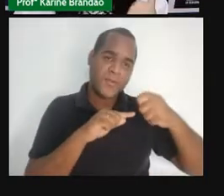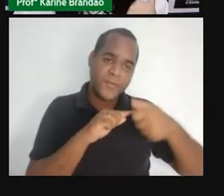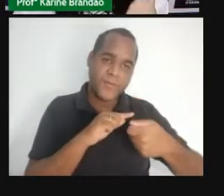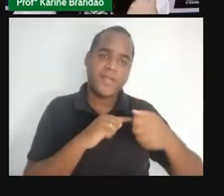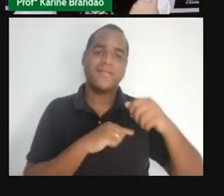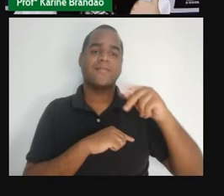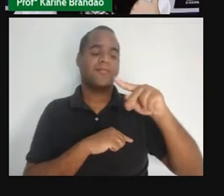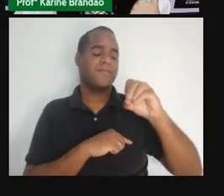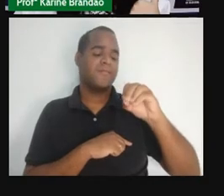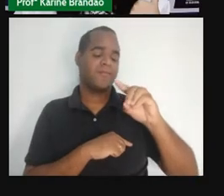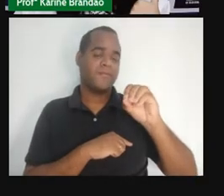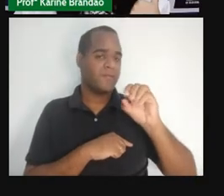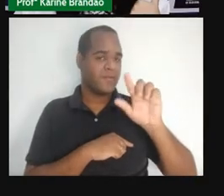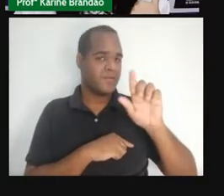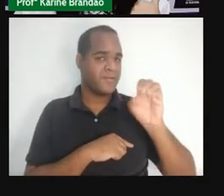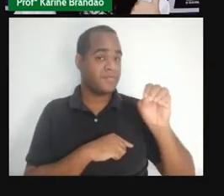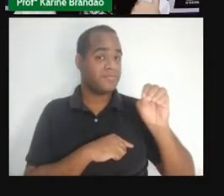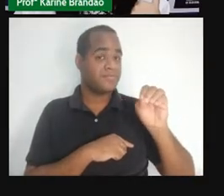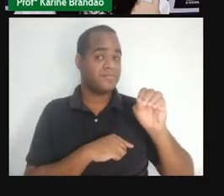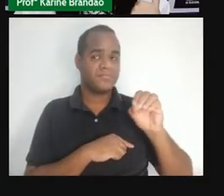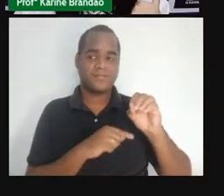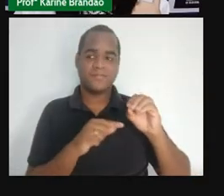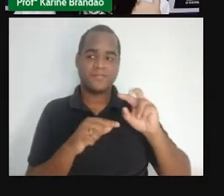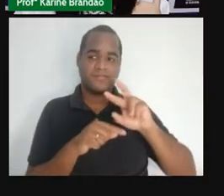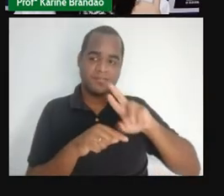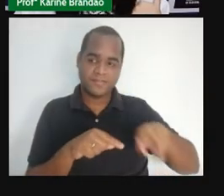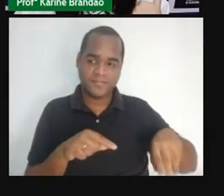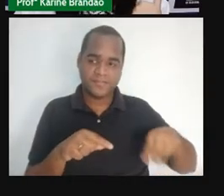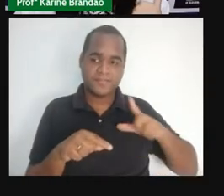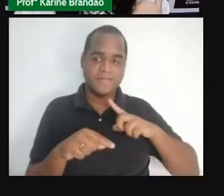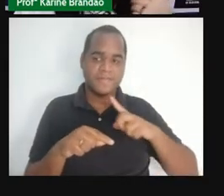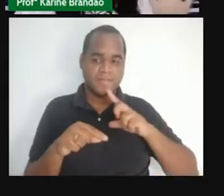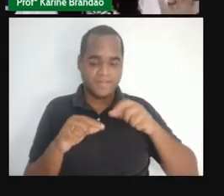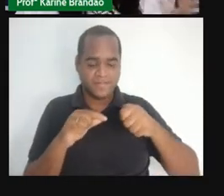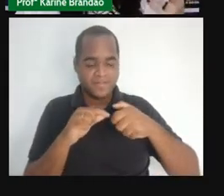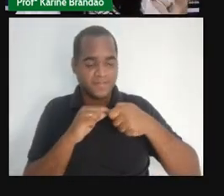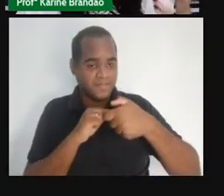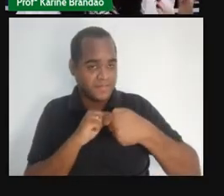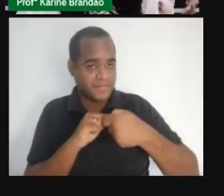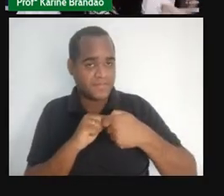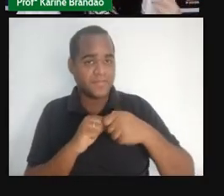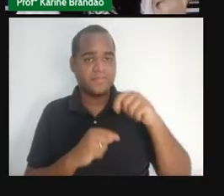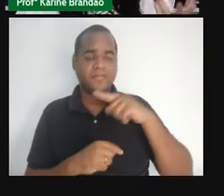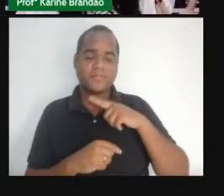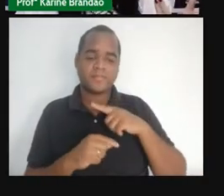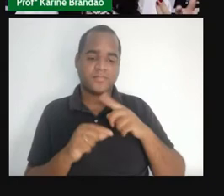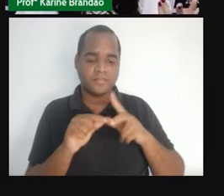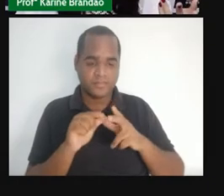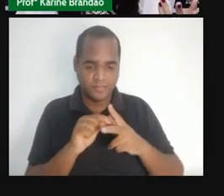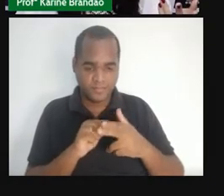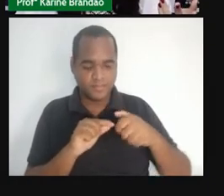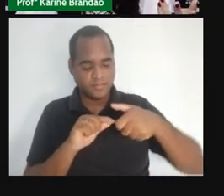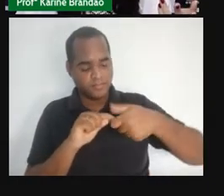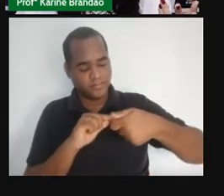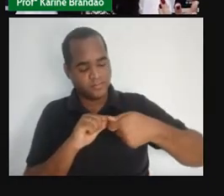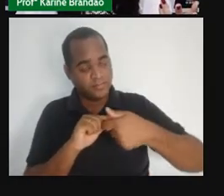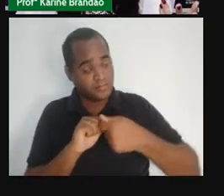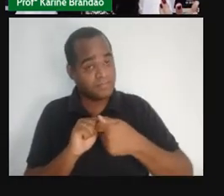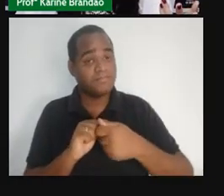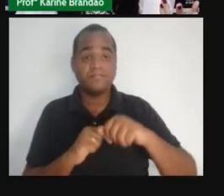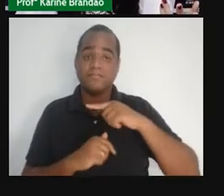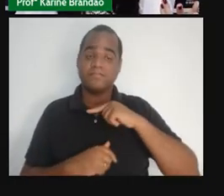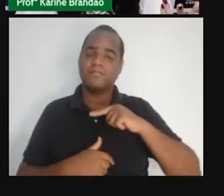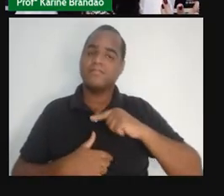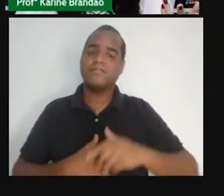é a manipulação de objetos cortantes, não é verdade? Que é a tesoura, o alicate, né? Então,